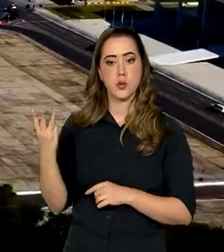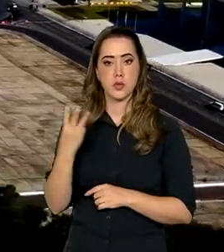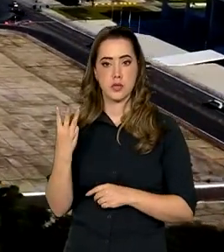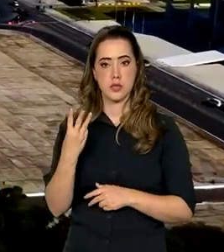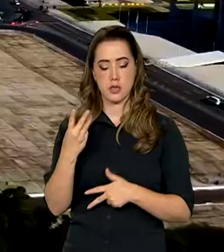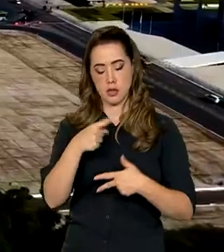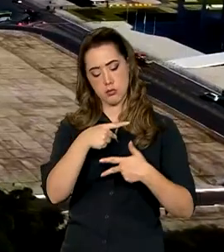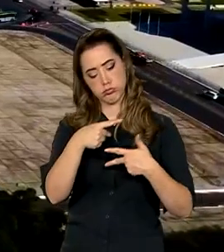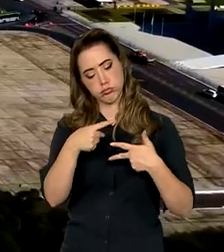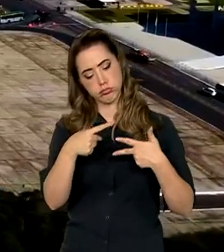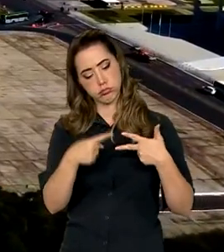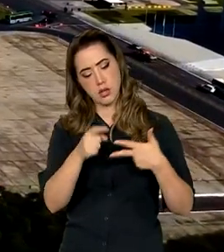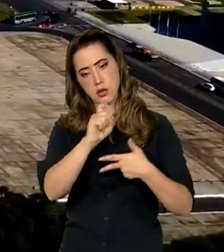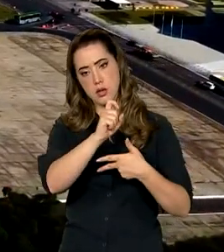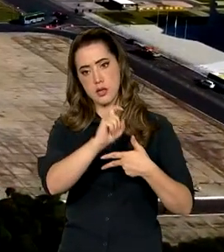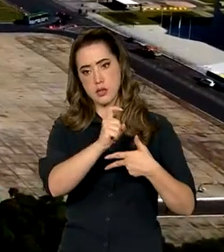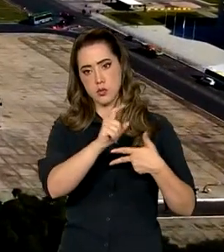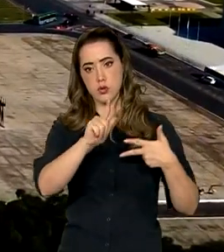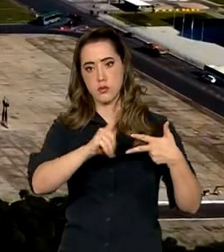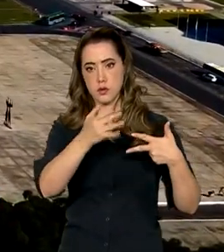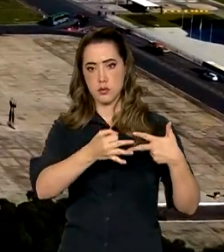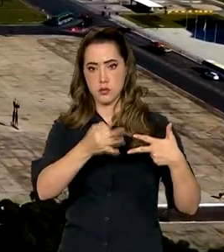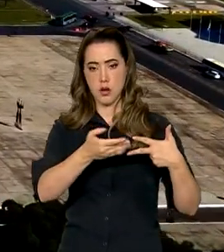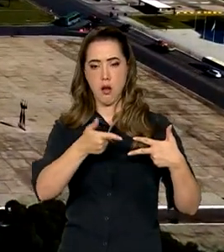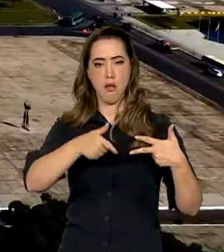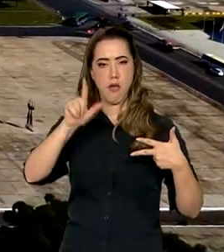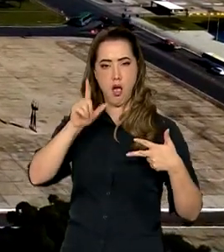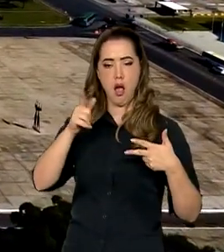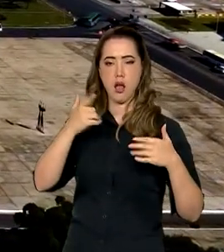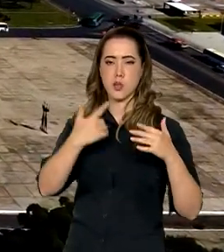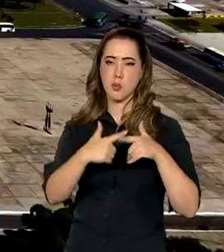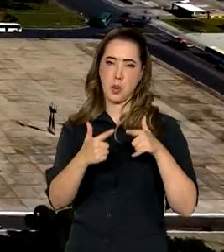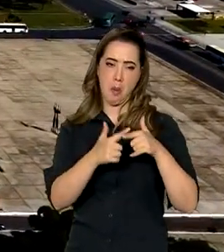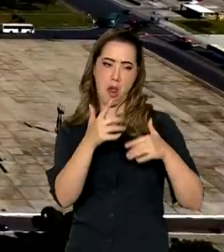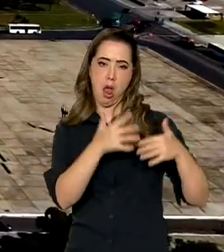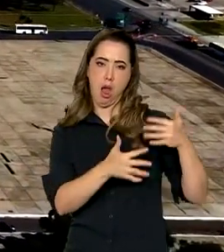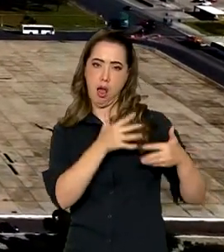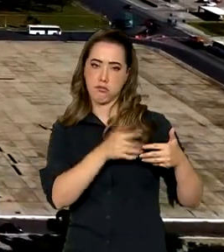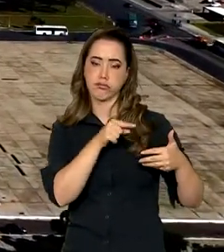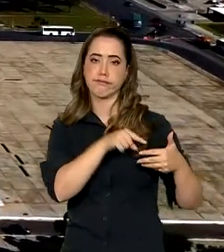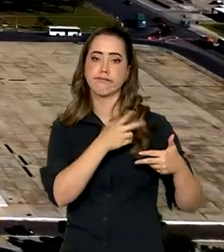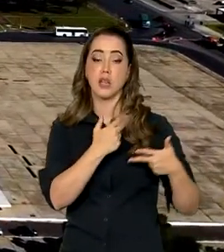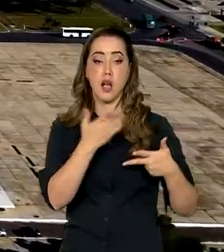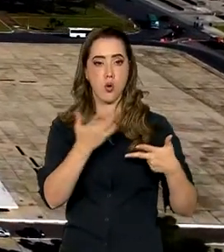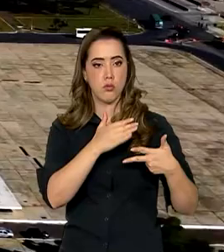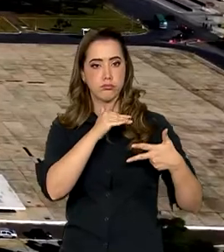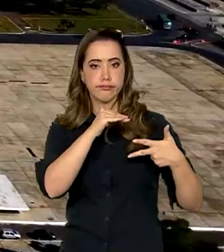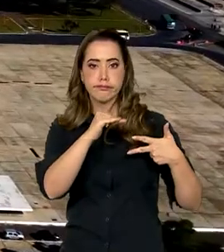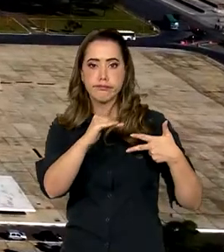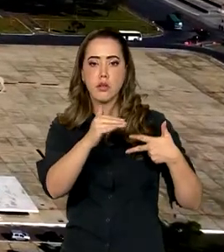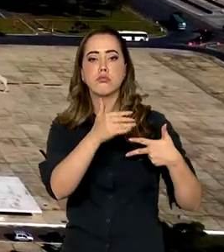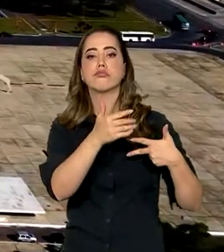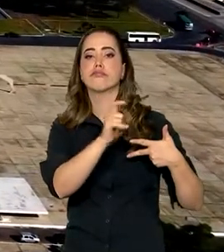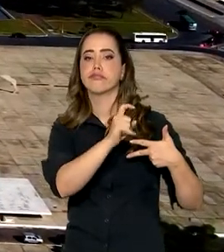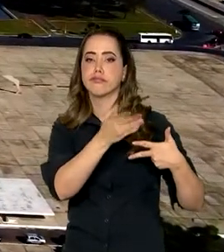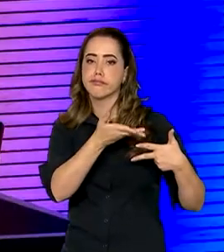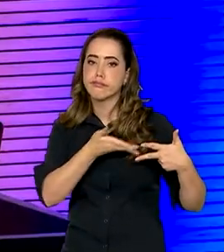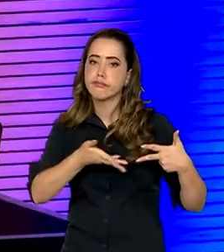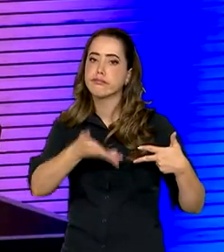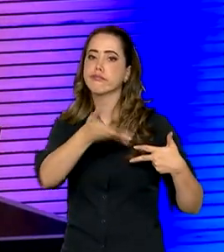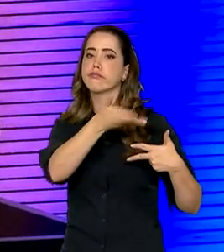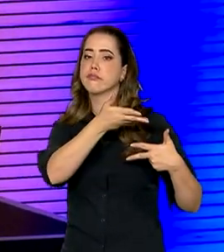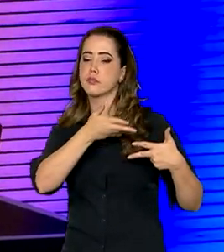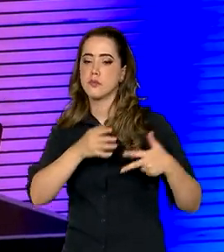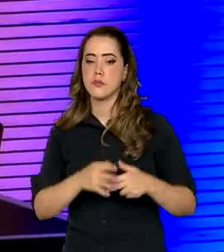poderes, que nos últimos anos havia enfrentado turbulências. Apesar disso, Haddad afirmou que ainda há muito a ser feito.